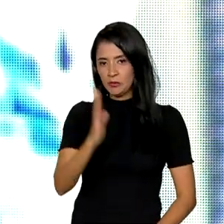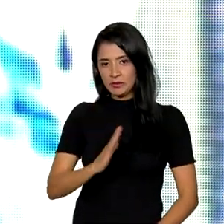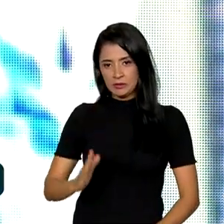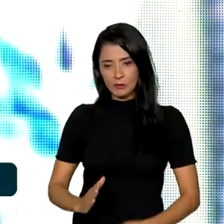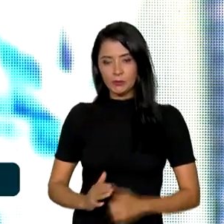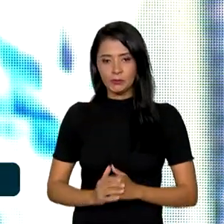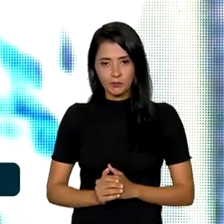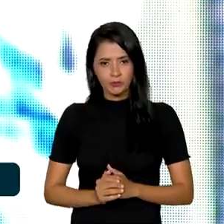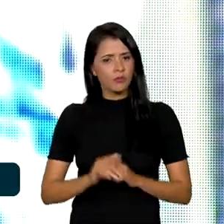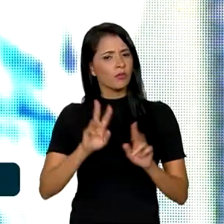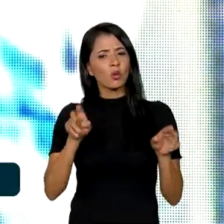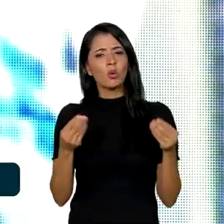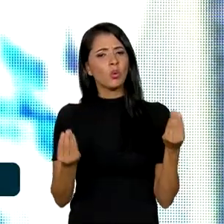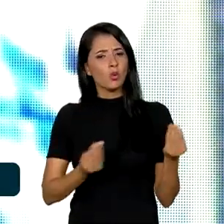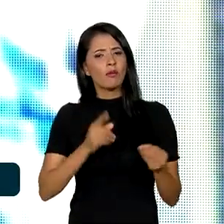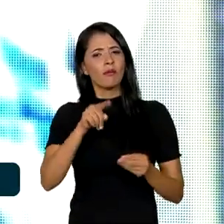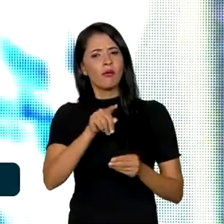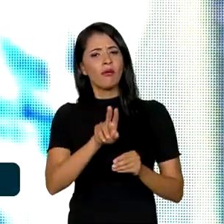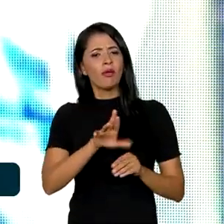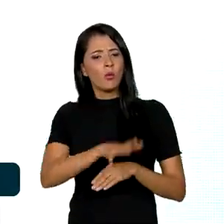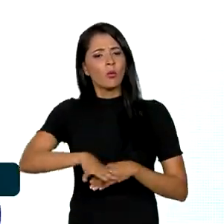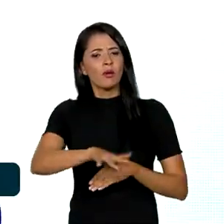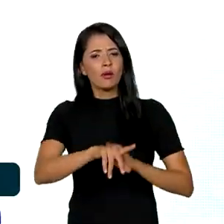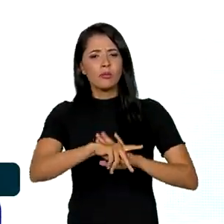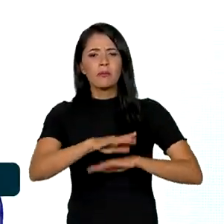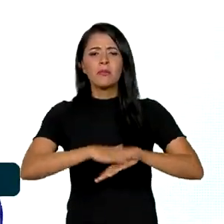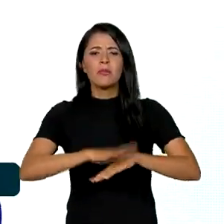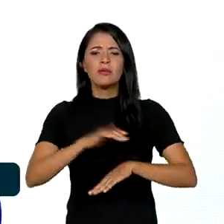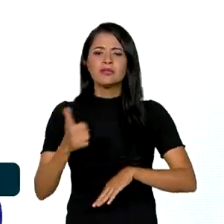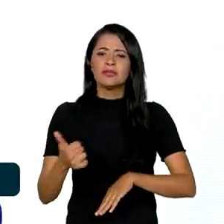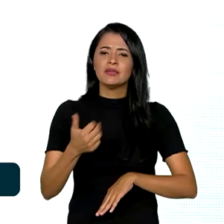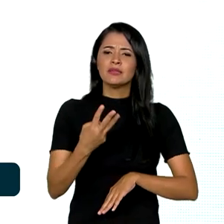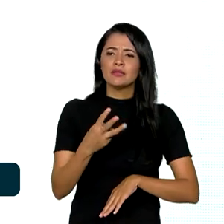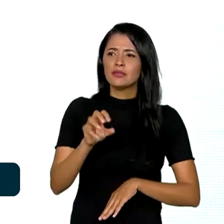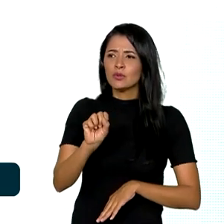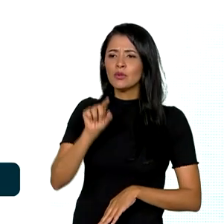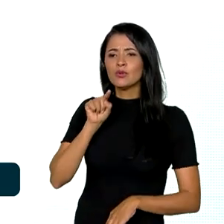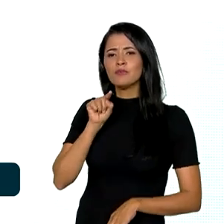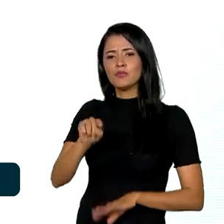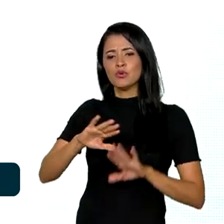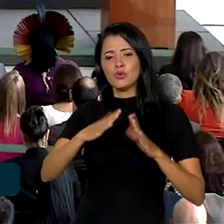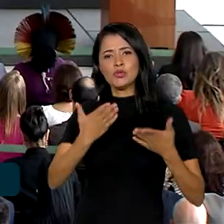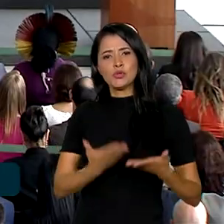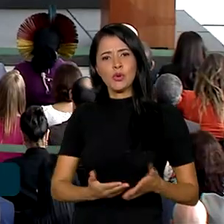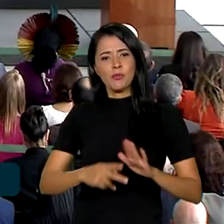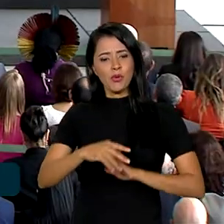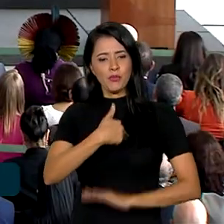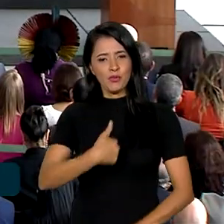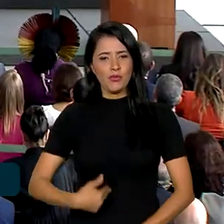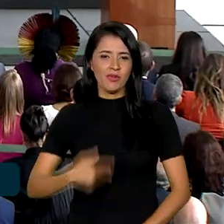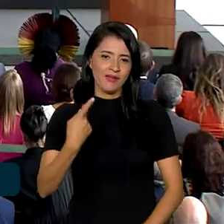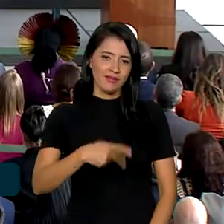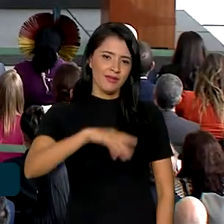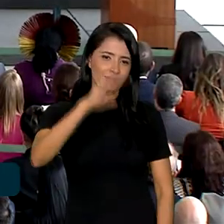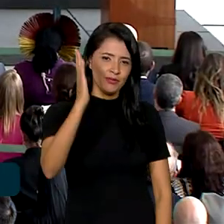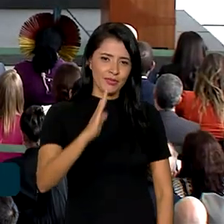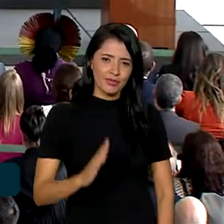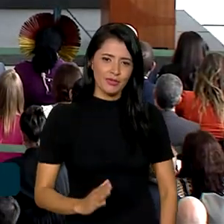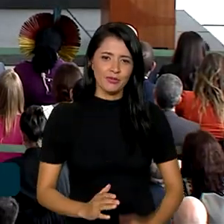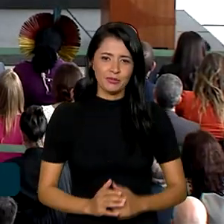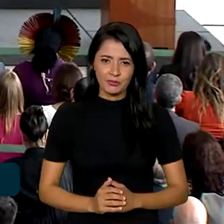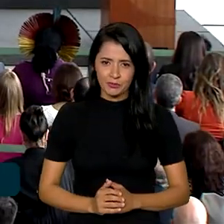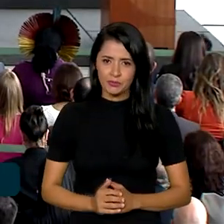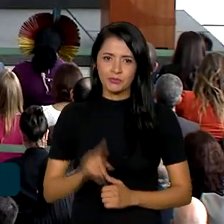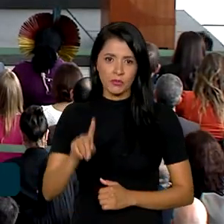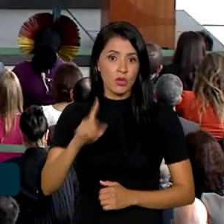Estamos falando de um universo de mais de 138 mil escolas públicas do nosso país, de